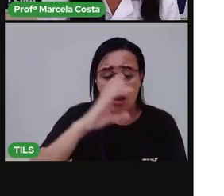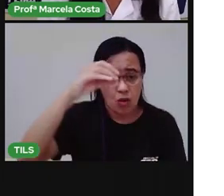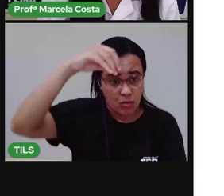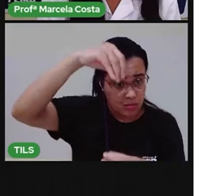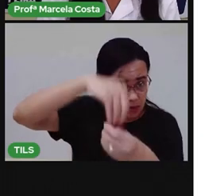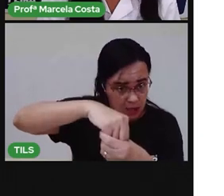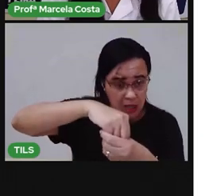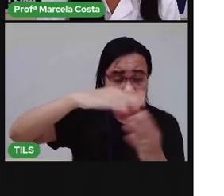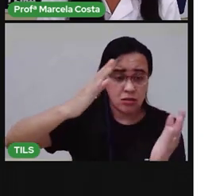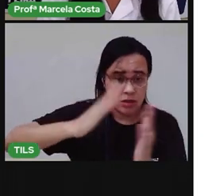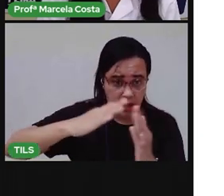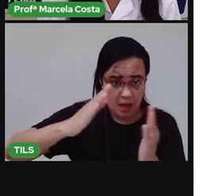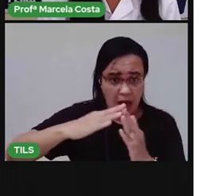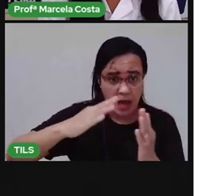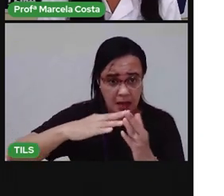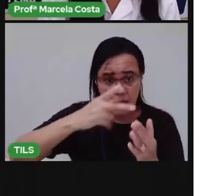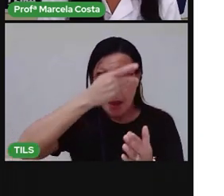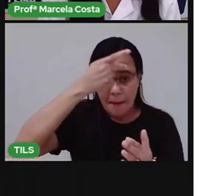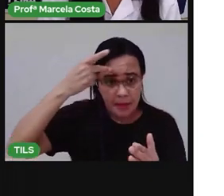os pés?